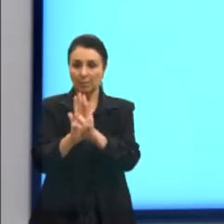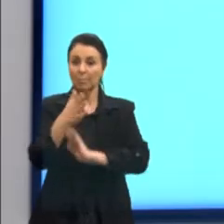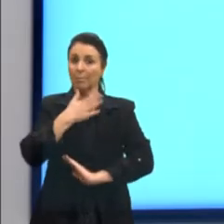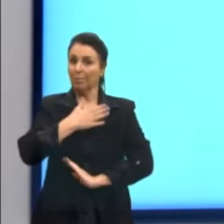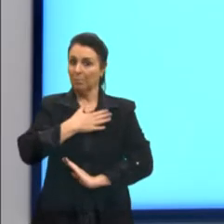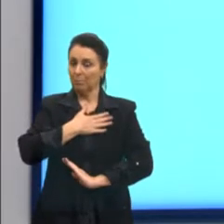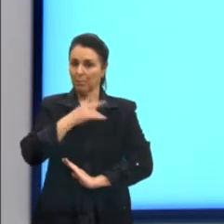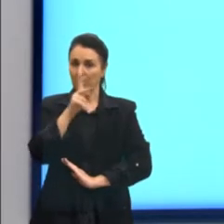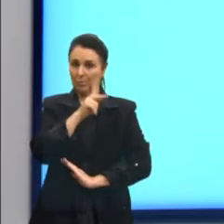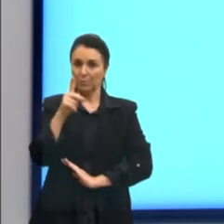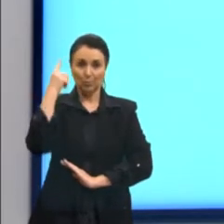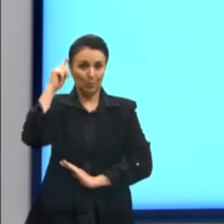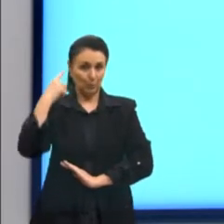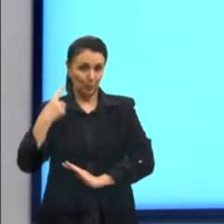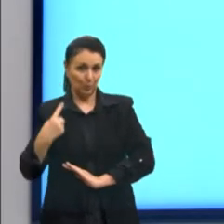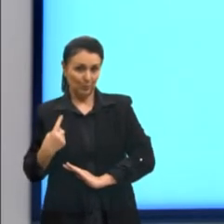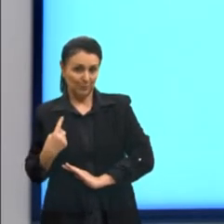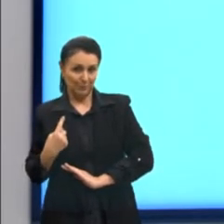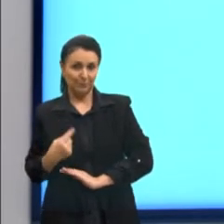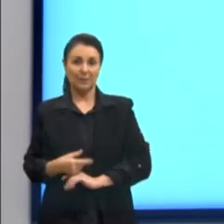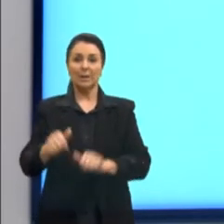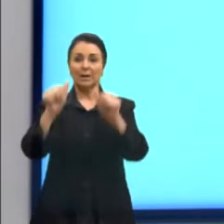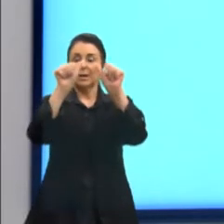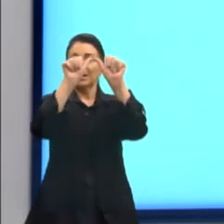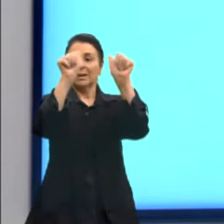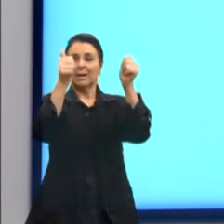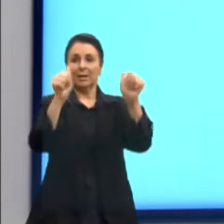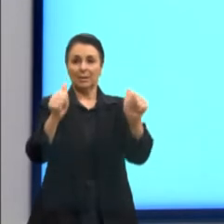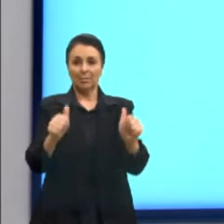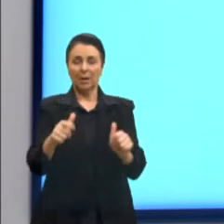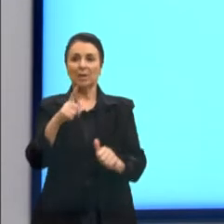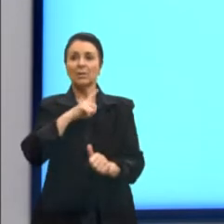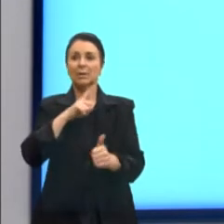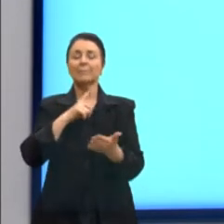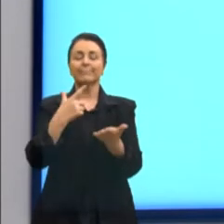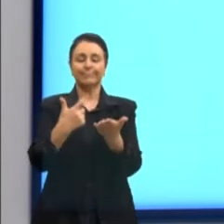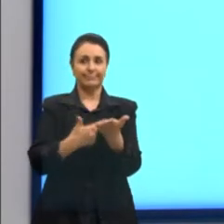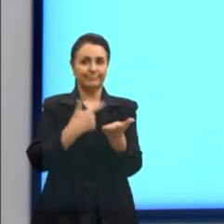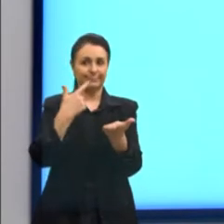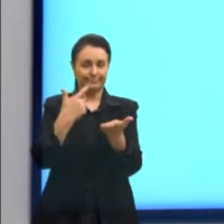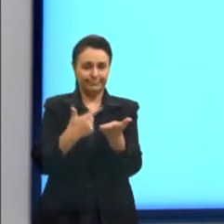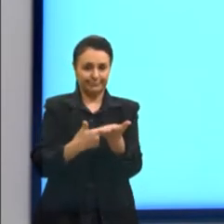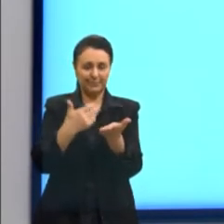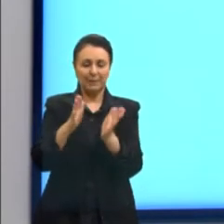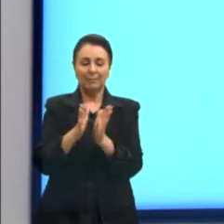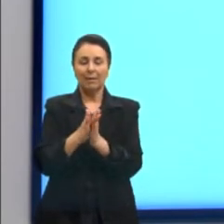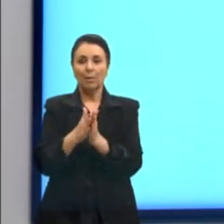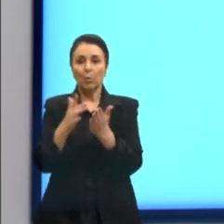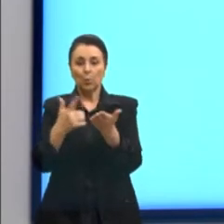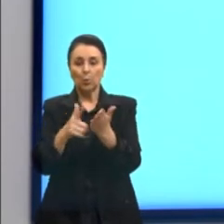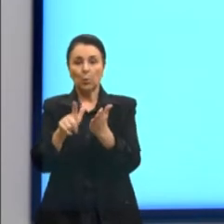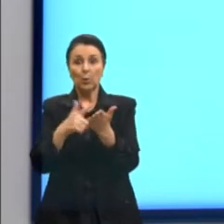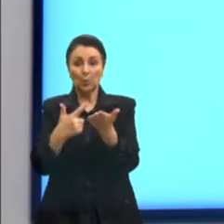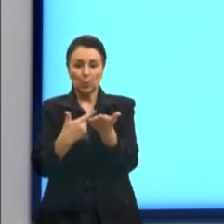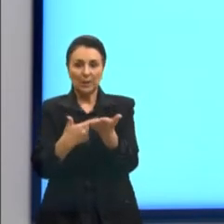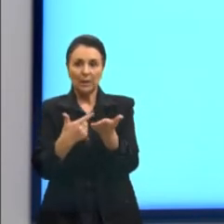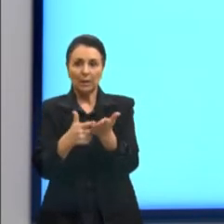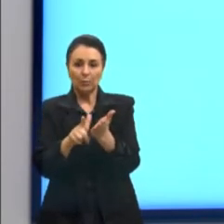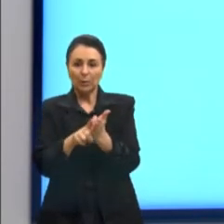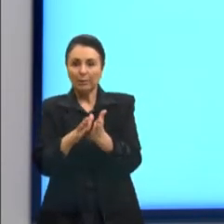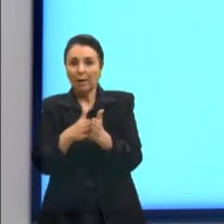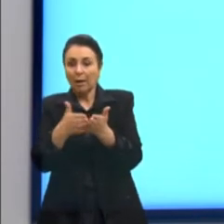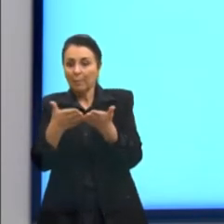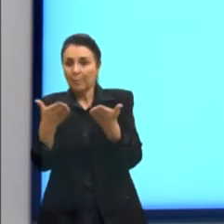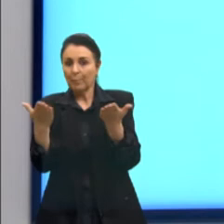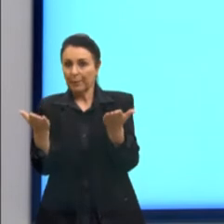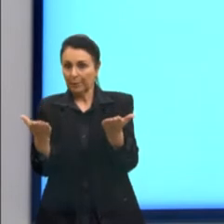Aqui nessa imagem, gente tem um livro aberto. E esse livro aberto,